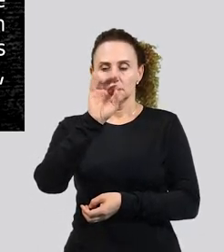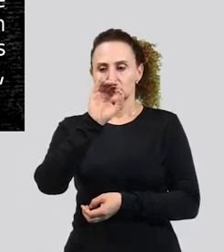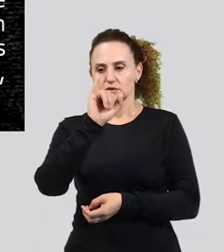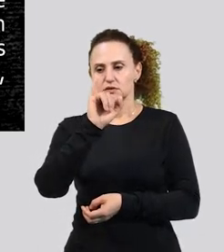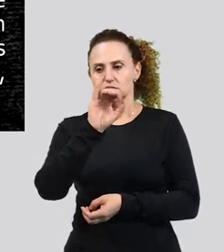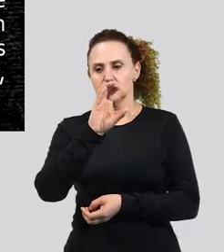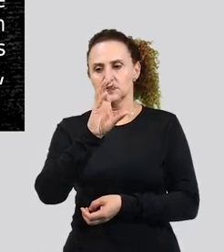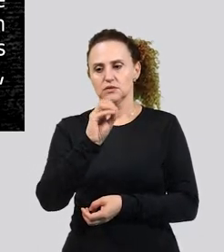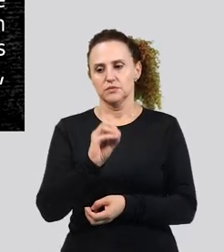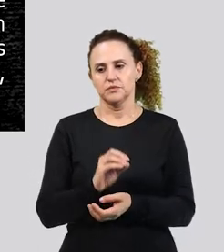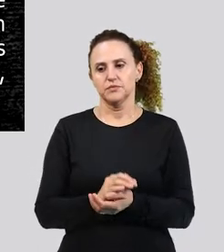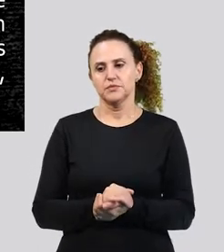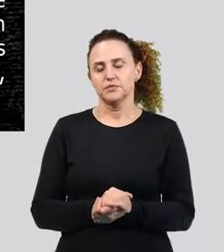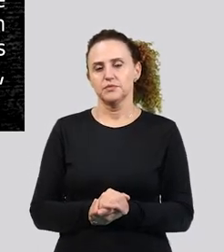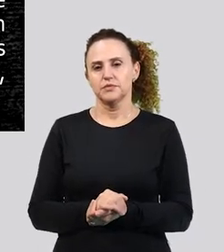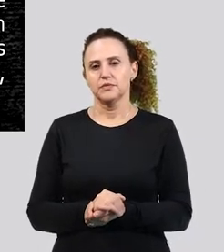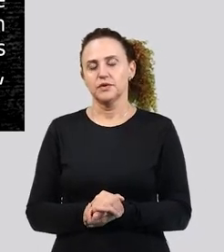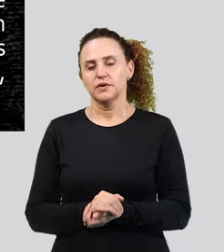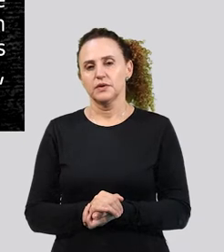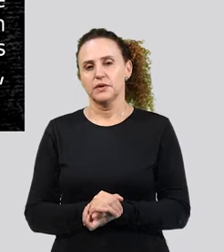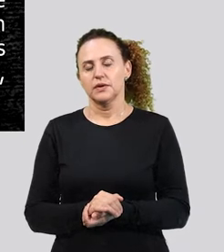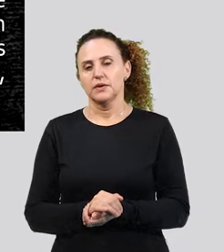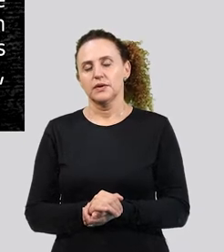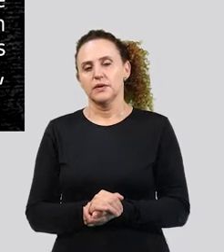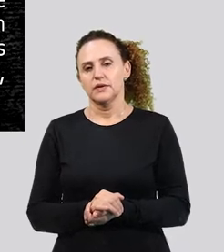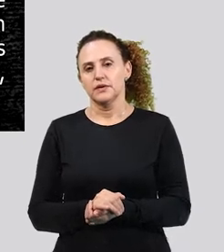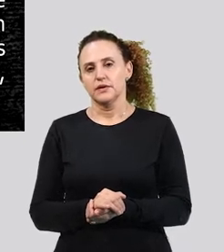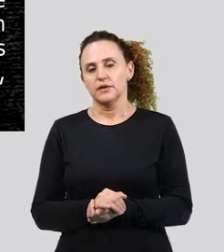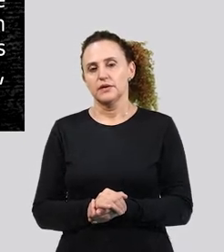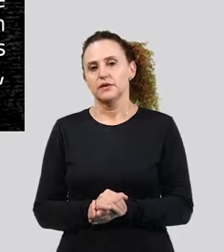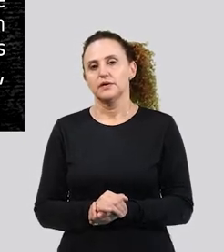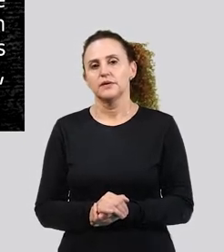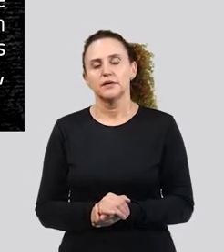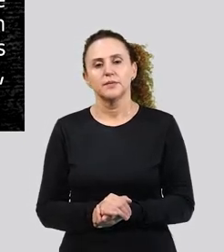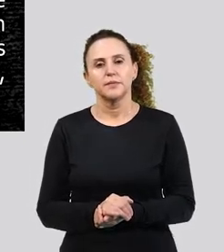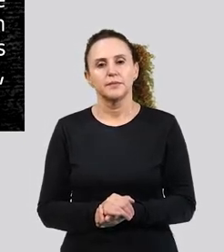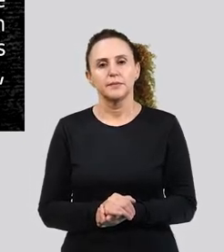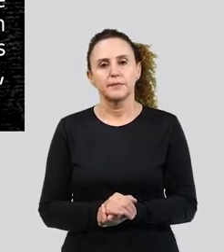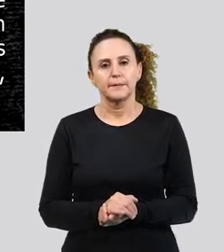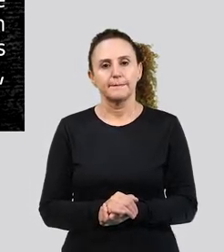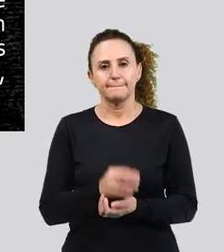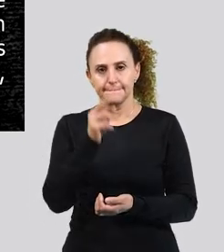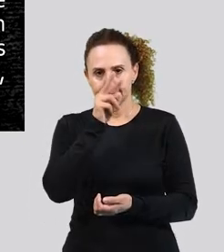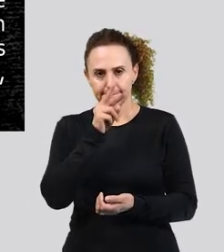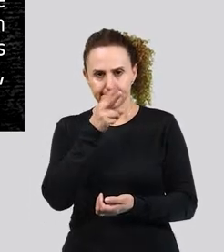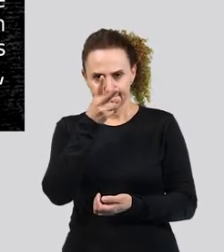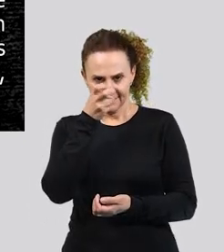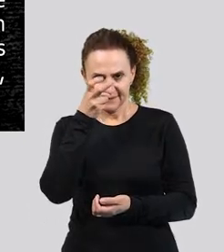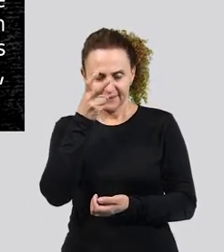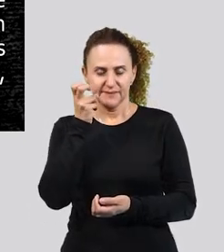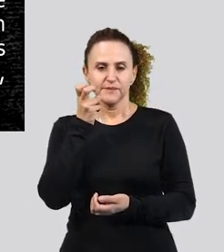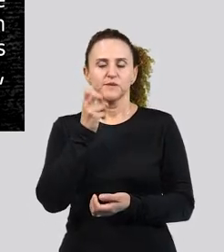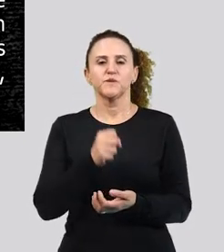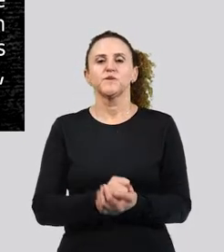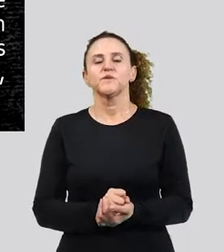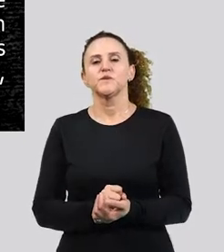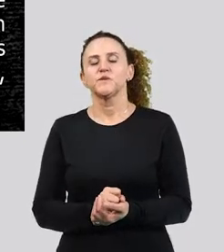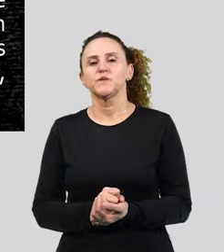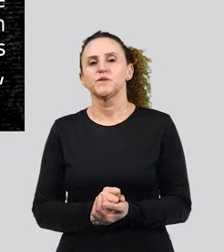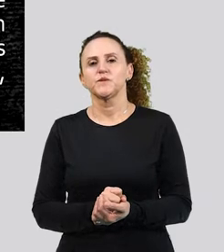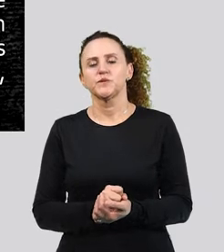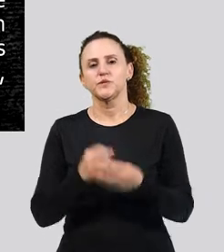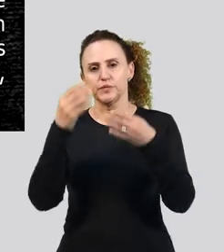contexto. Por esse critério, os vocábulos são divididos em substantivo, adjetivo, verbos, adverbios e conectivos.